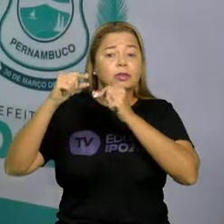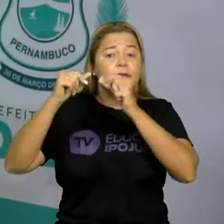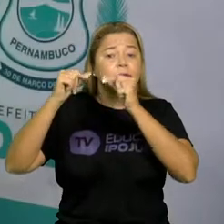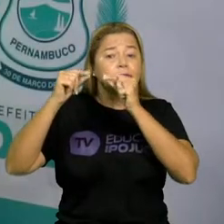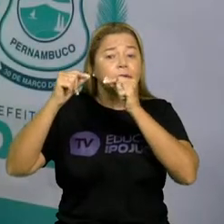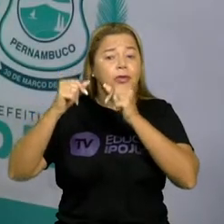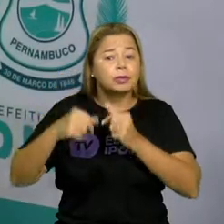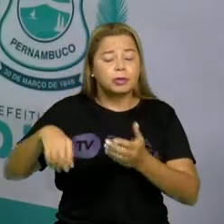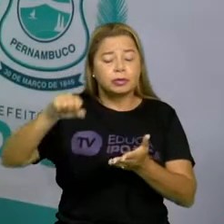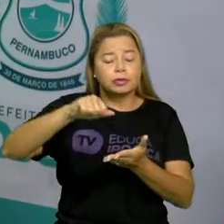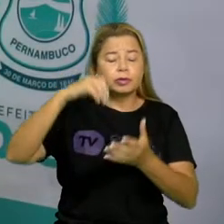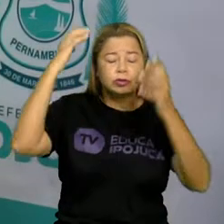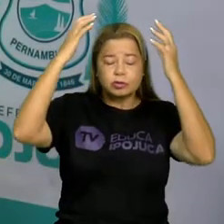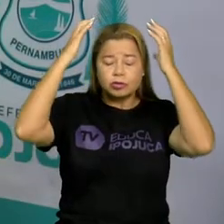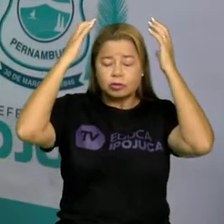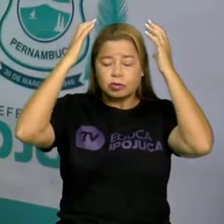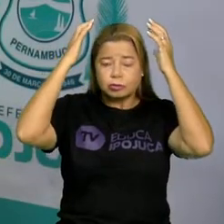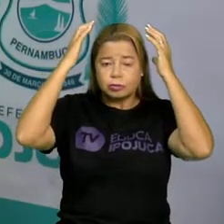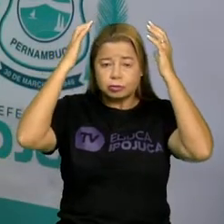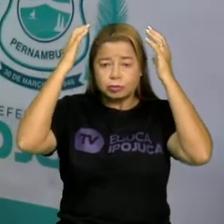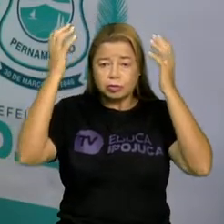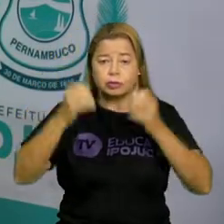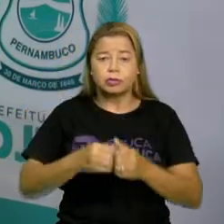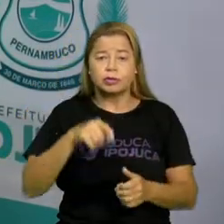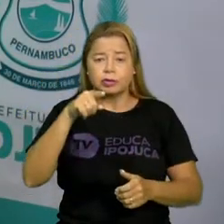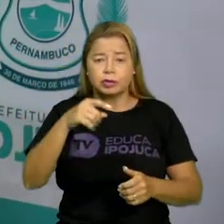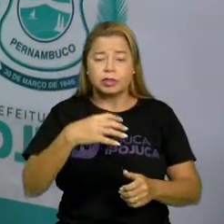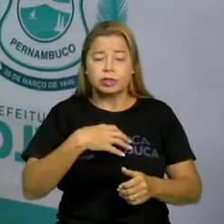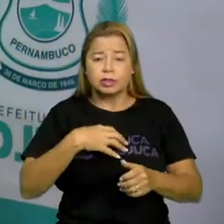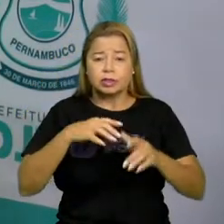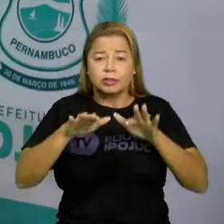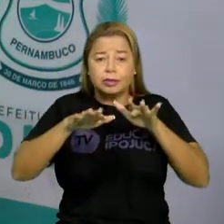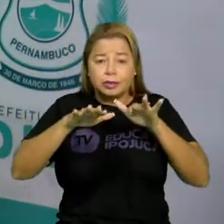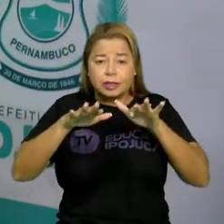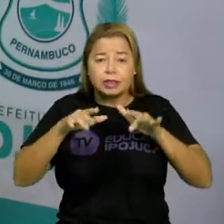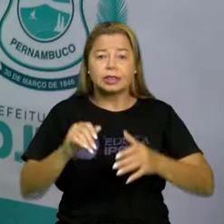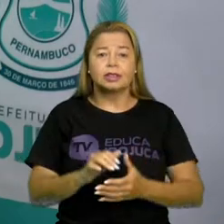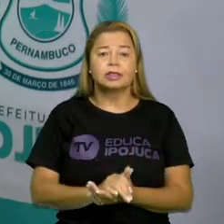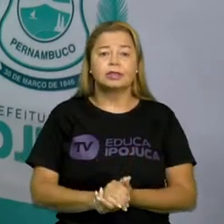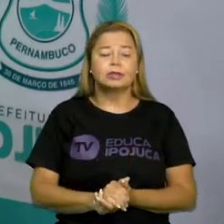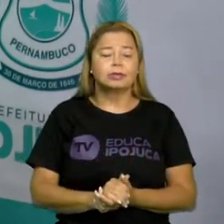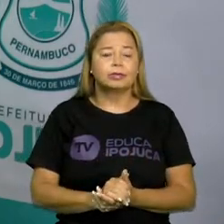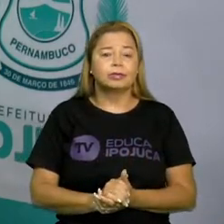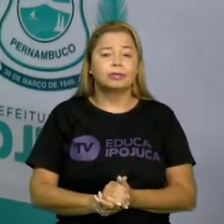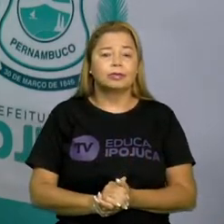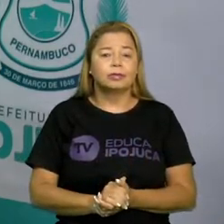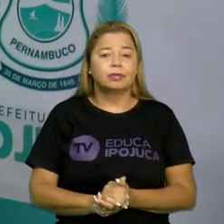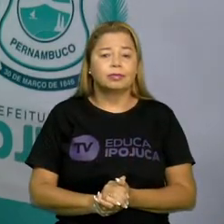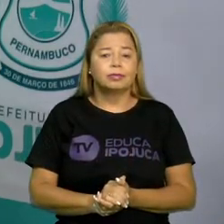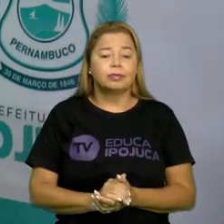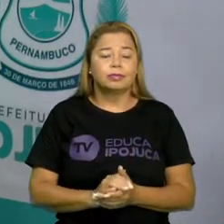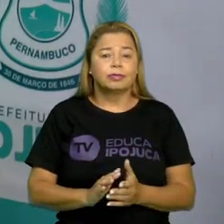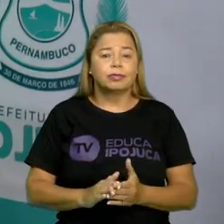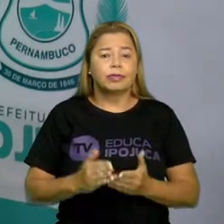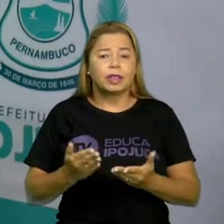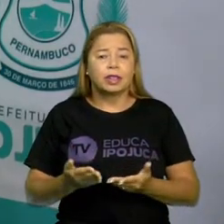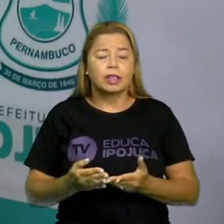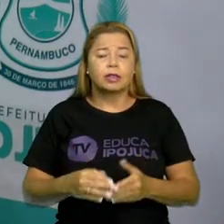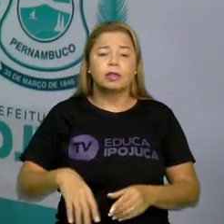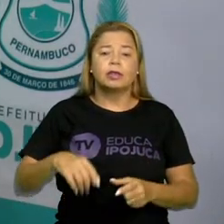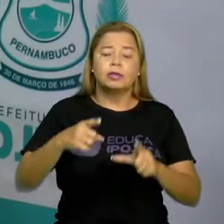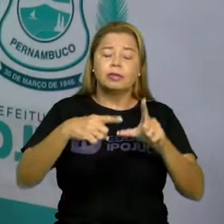Sentiu a vibração aí? Então, já descobriu, já aprendendo. N no final das